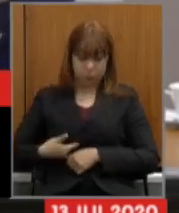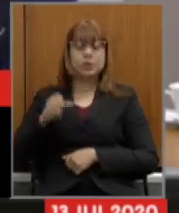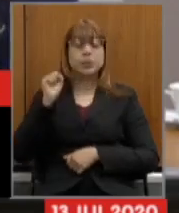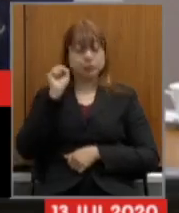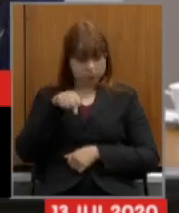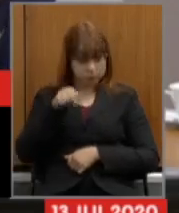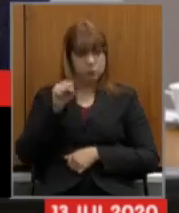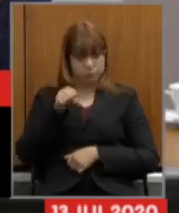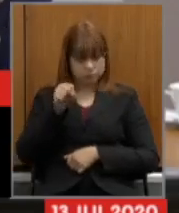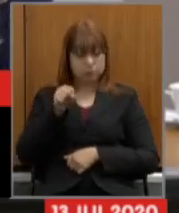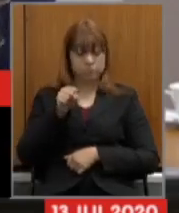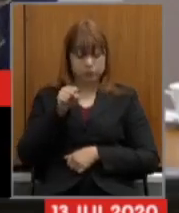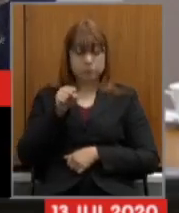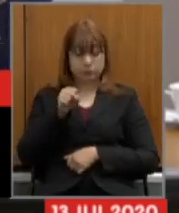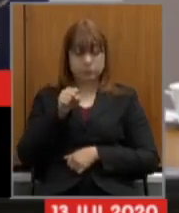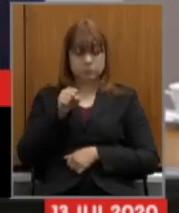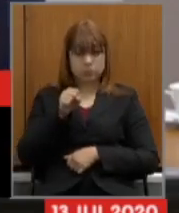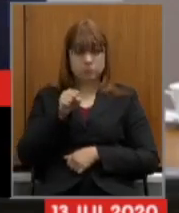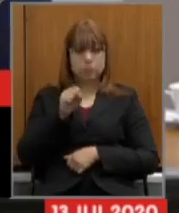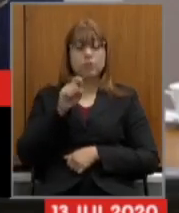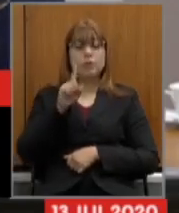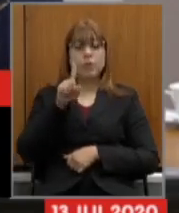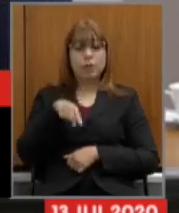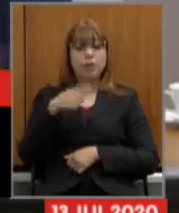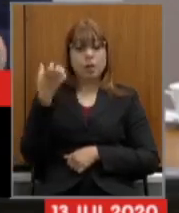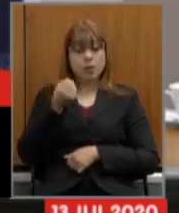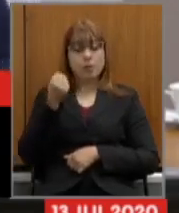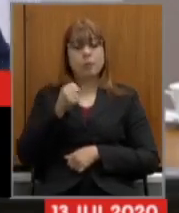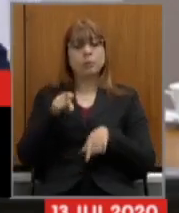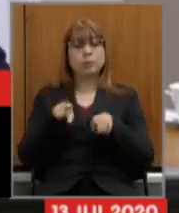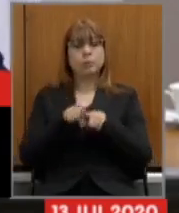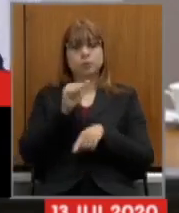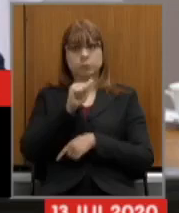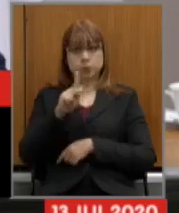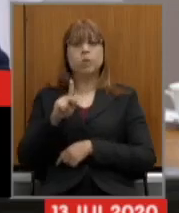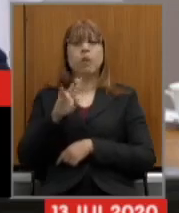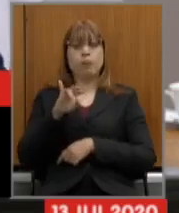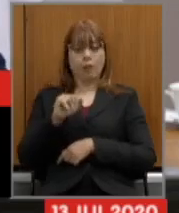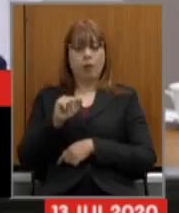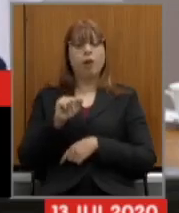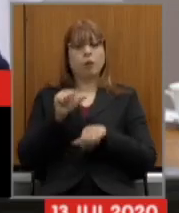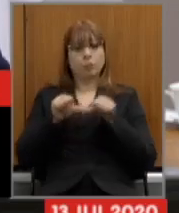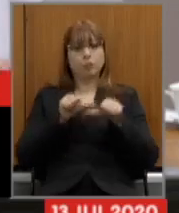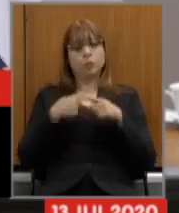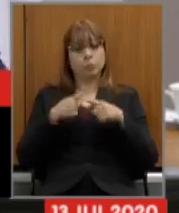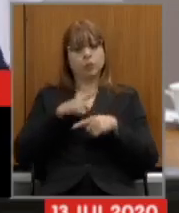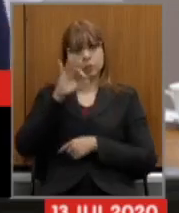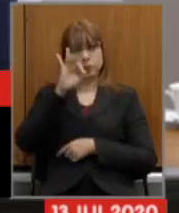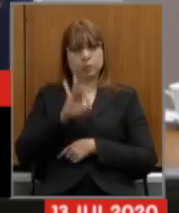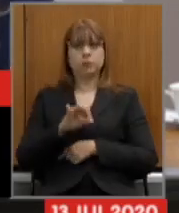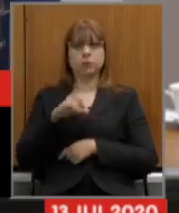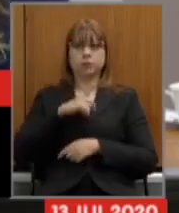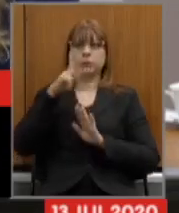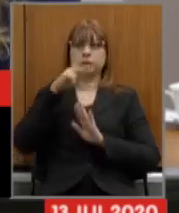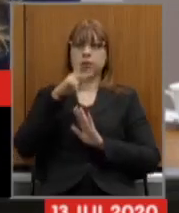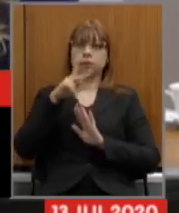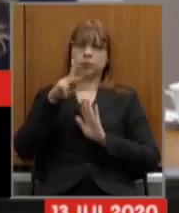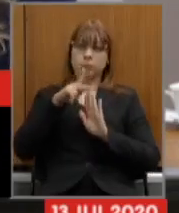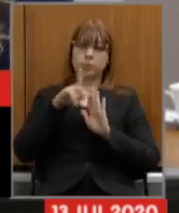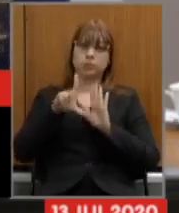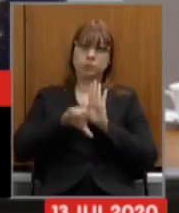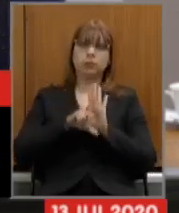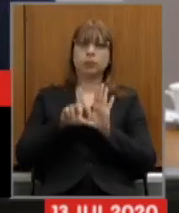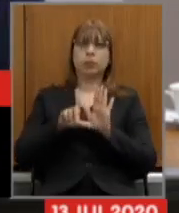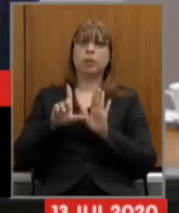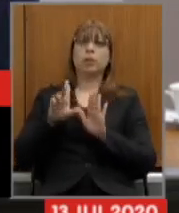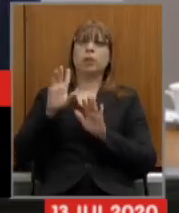valores os benefícios de aposentadoria e pressão e pensão sofrerão alteração porque serão taxados está no projeto de lei então o PowerPoint está